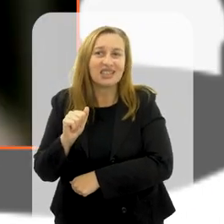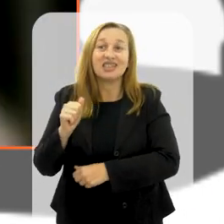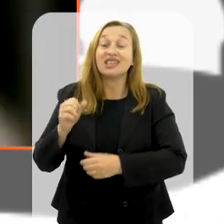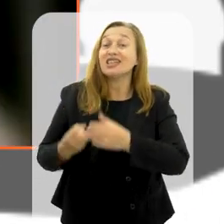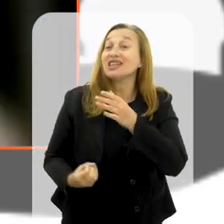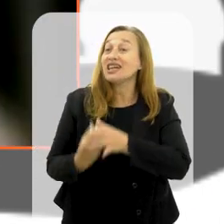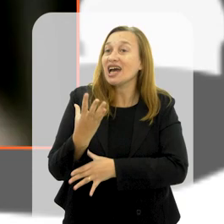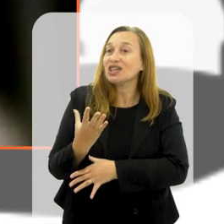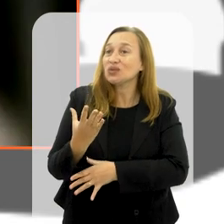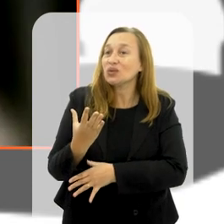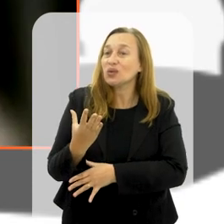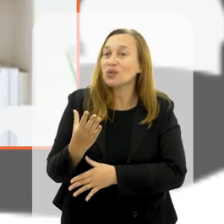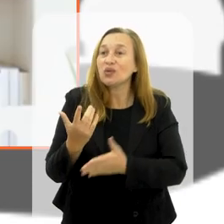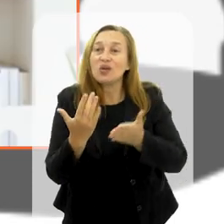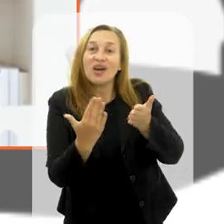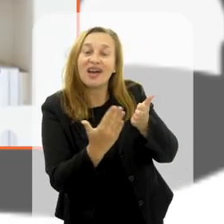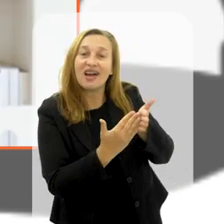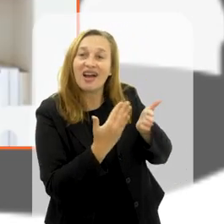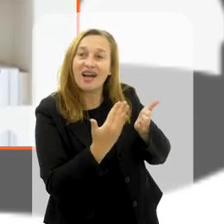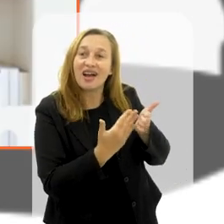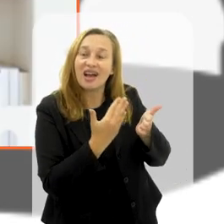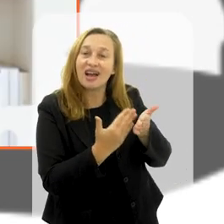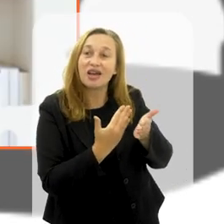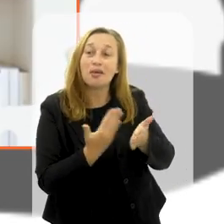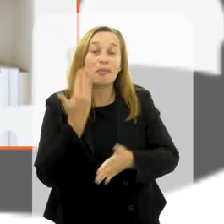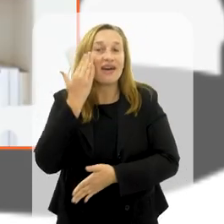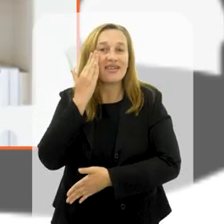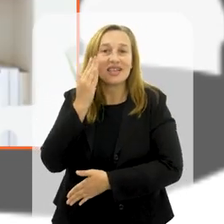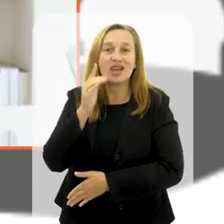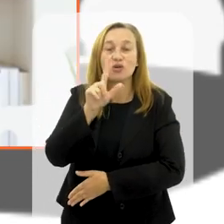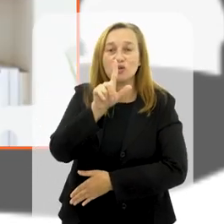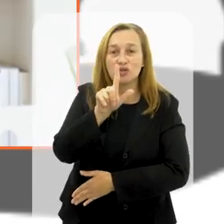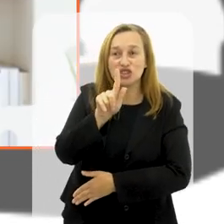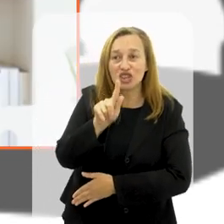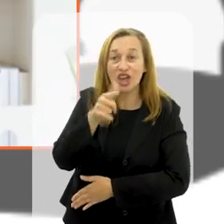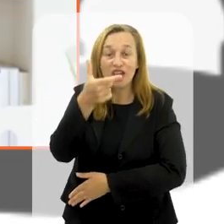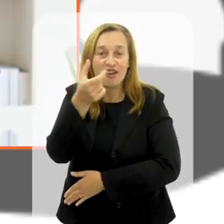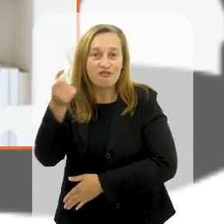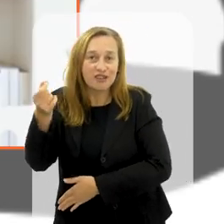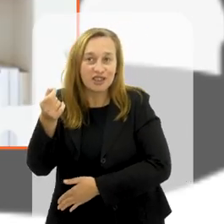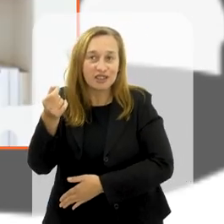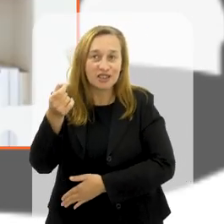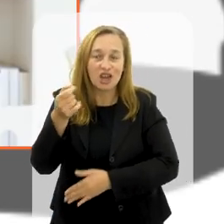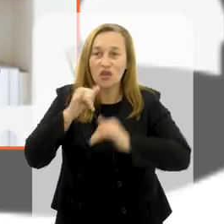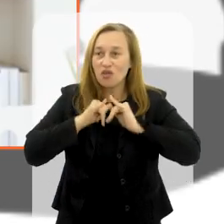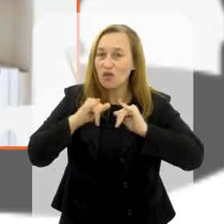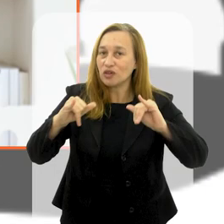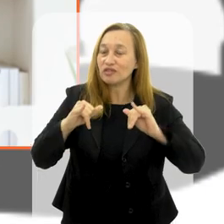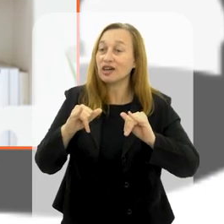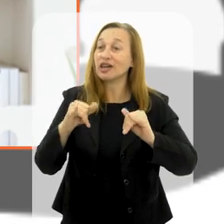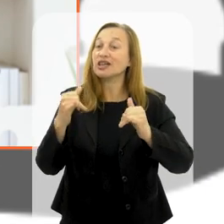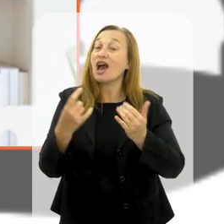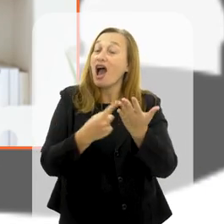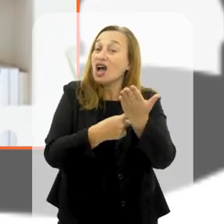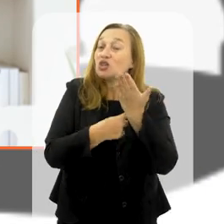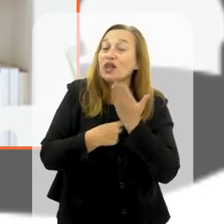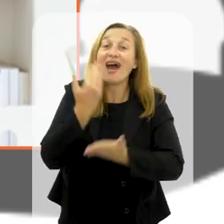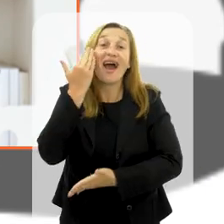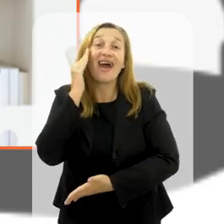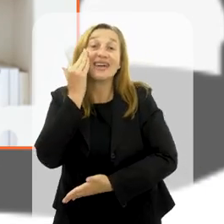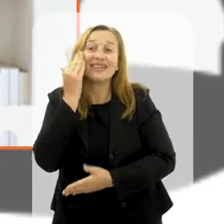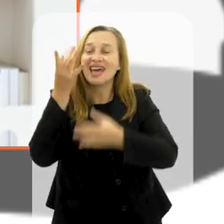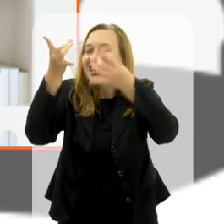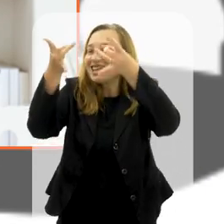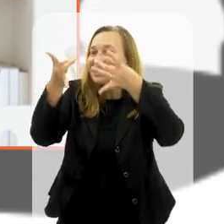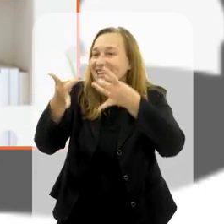das criadoras do Caderno para Entender o G20. Uma publicação que vai nos ajudar a decifrar